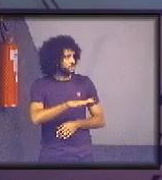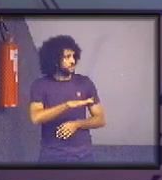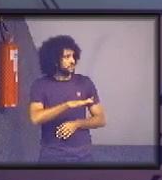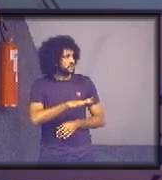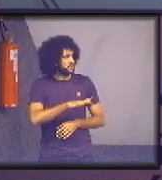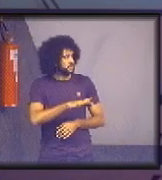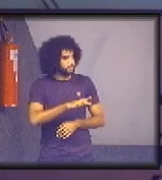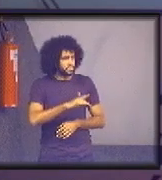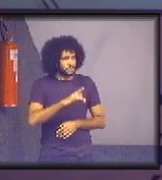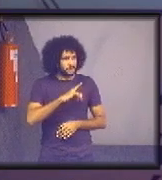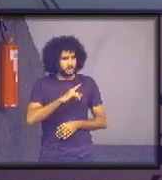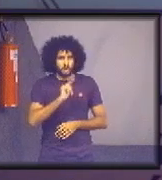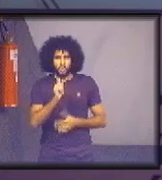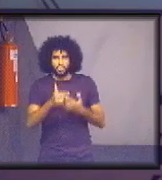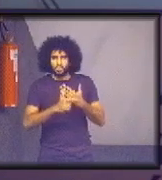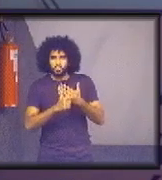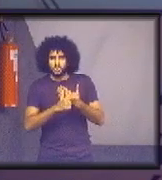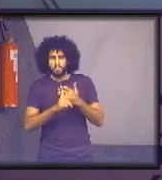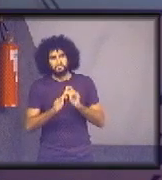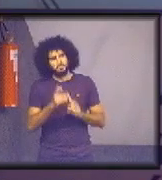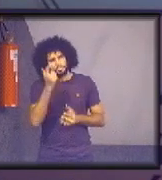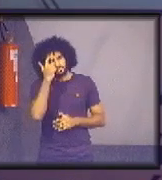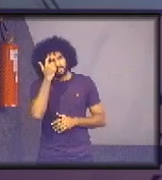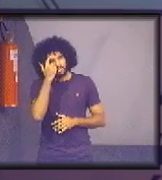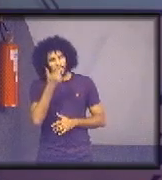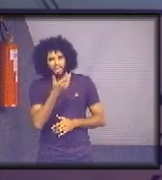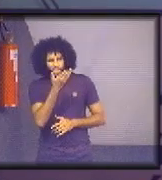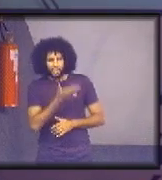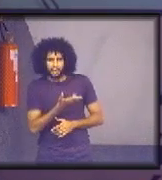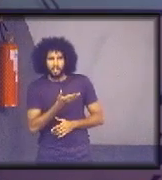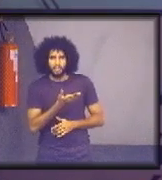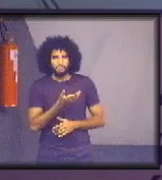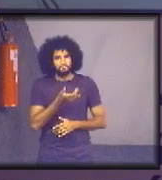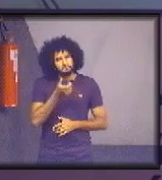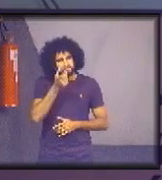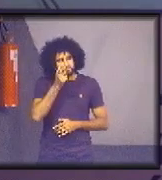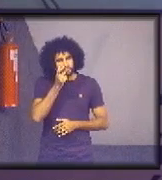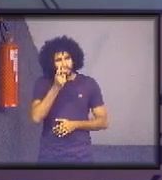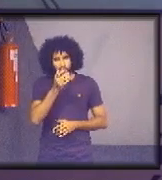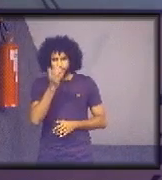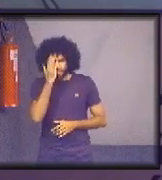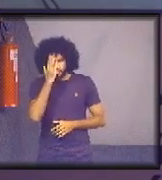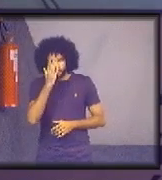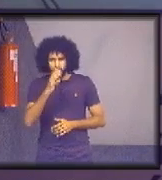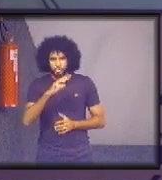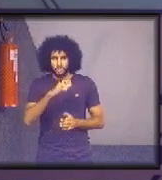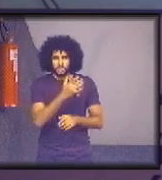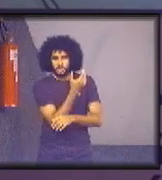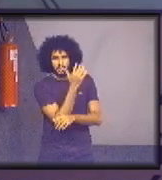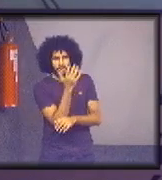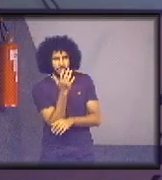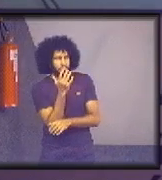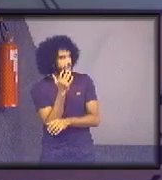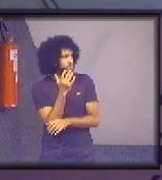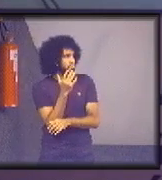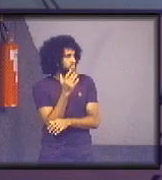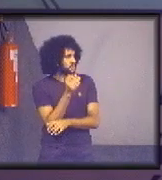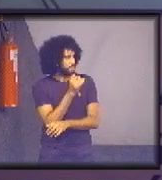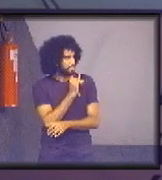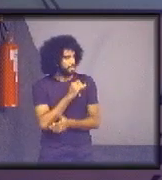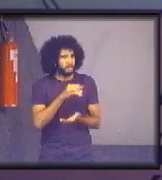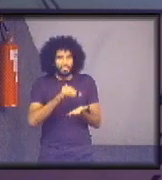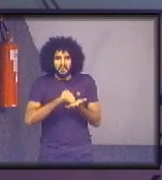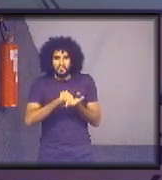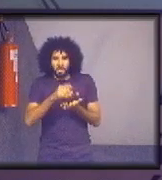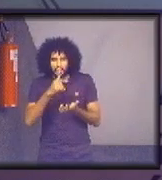construções. vimos assim, vai ser interessante, porque nós sabemos que o meio ambiente, nós pensamos assim, não é só plantar aves, mas é